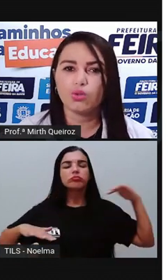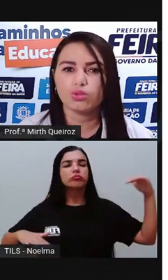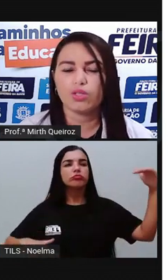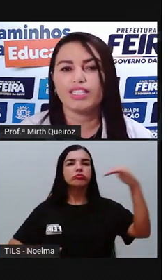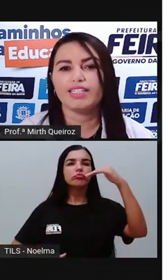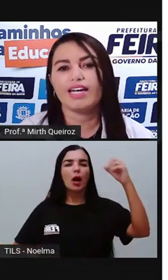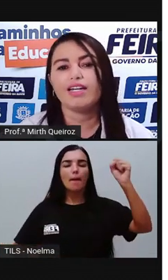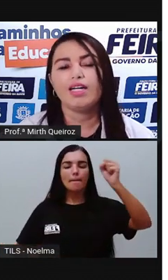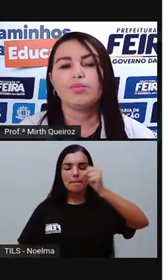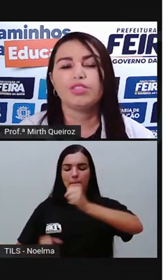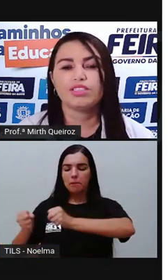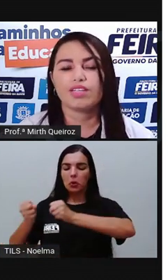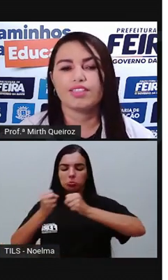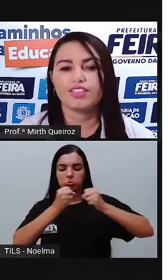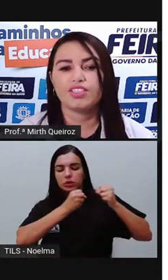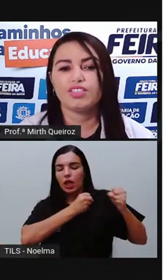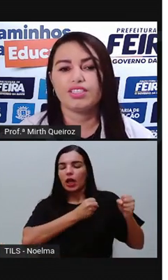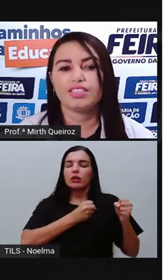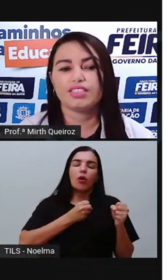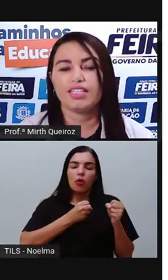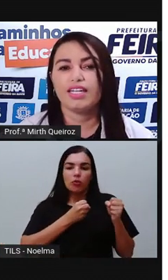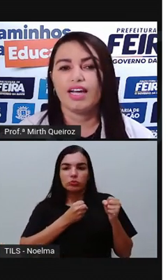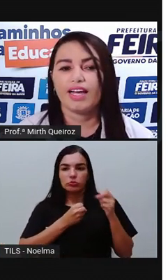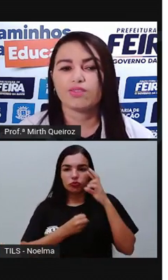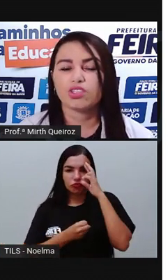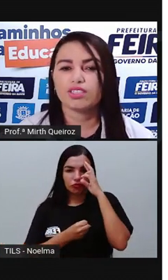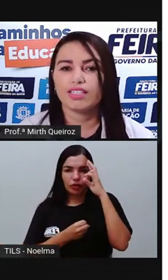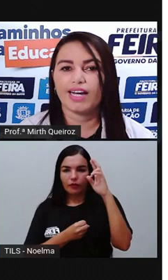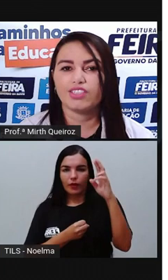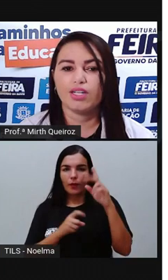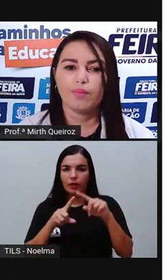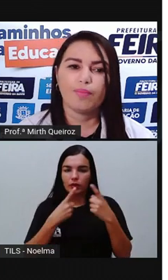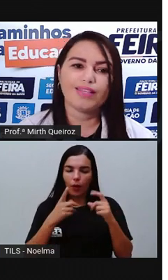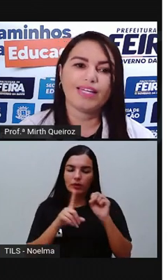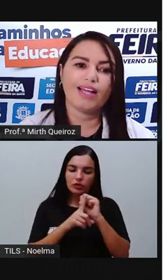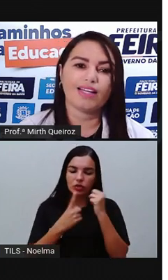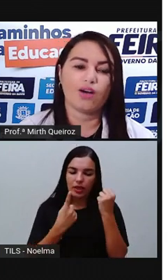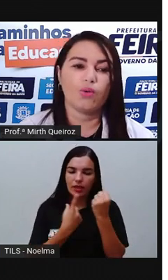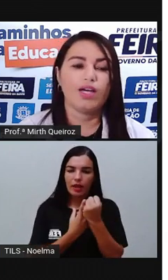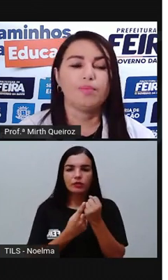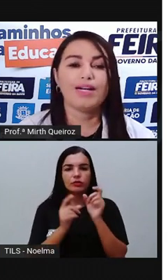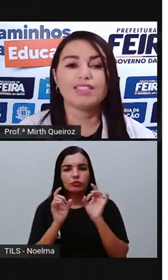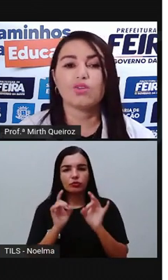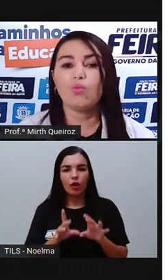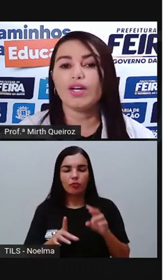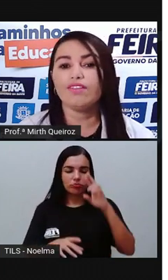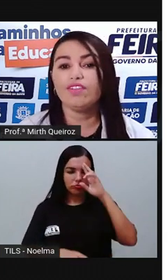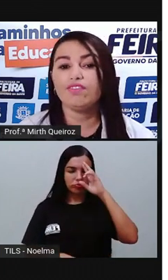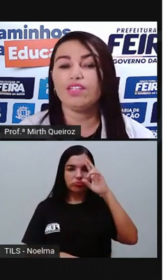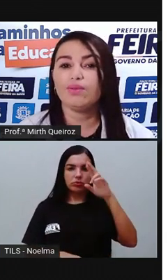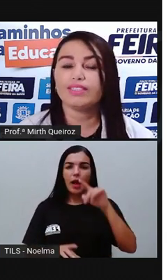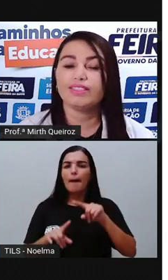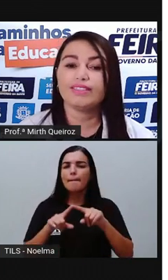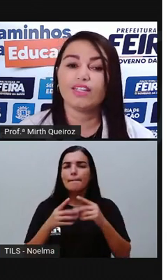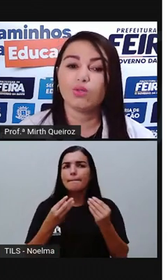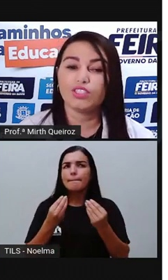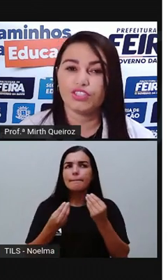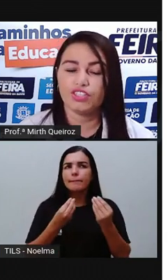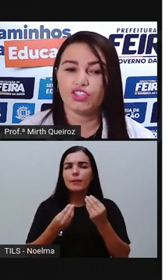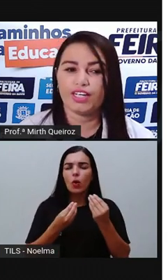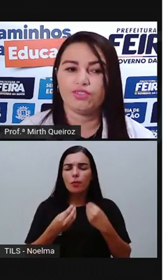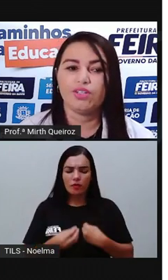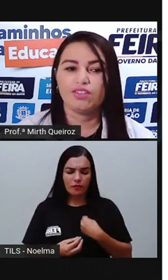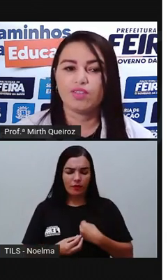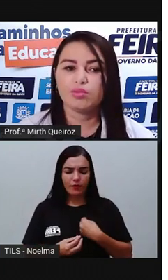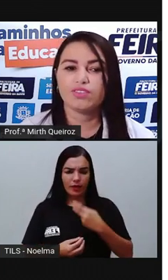poderoso ali, né? Por isso que a gente diz que era uma sociedade patriarcal. Mas como é que viviam esses senhores